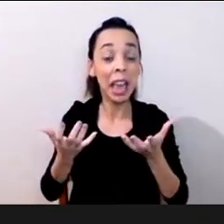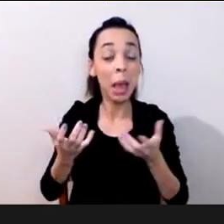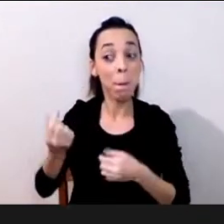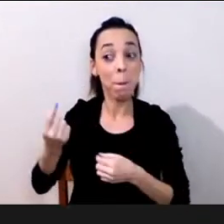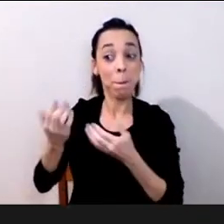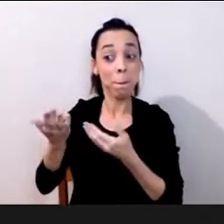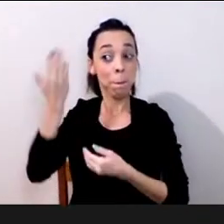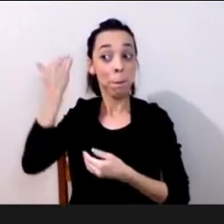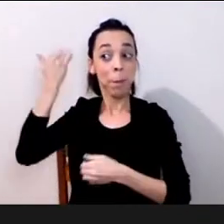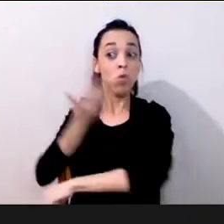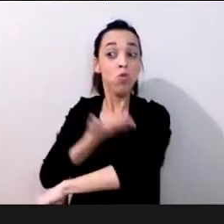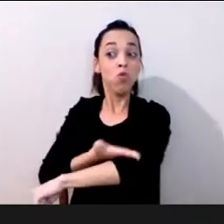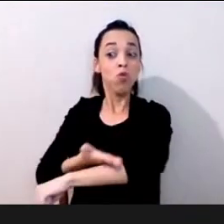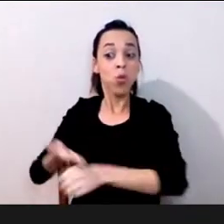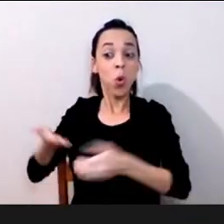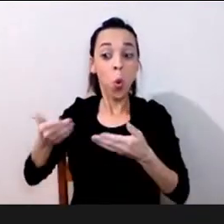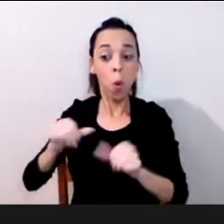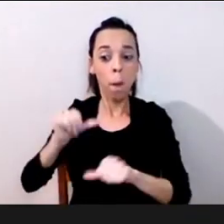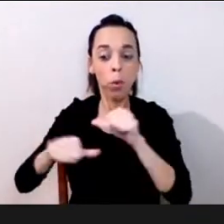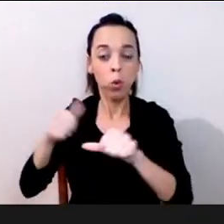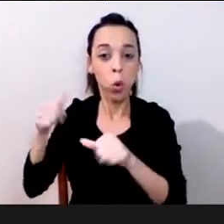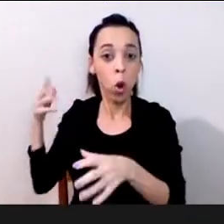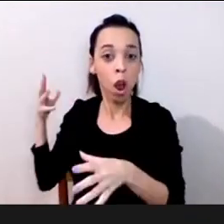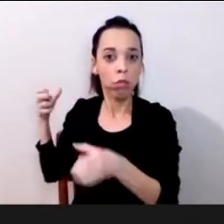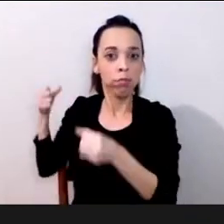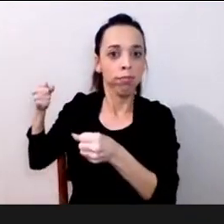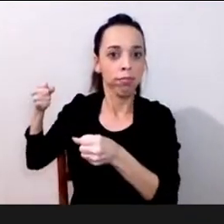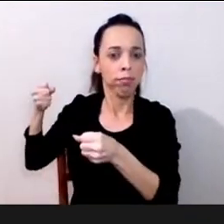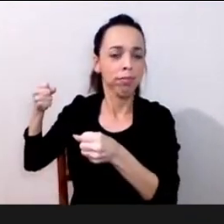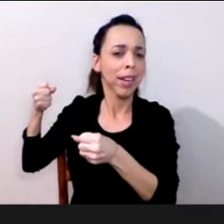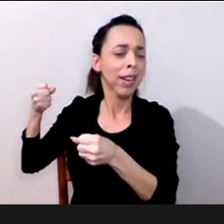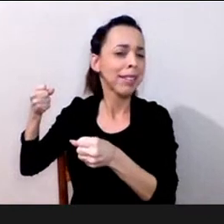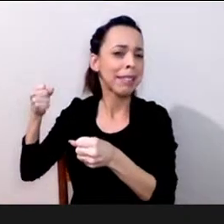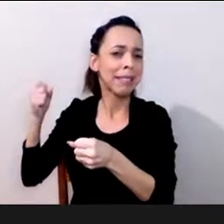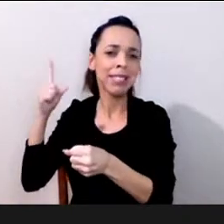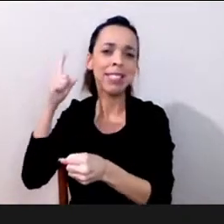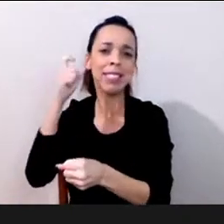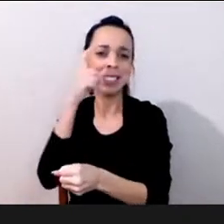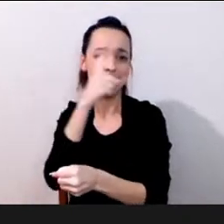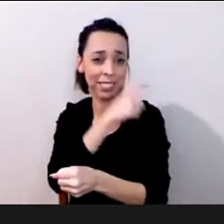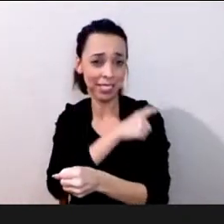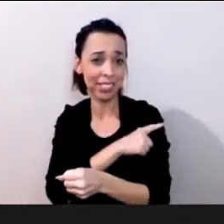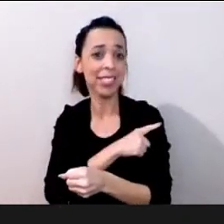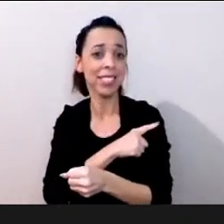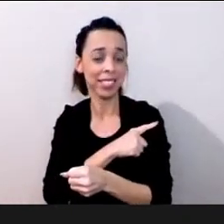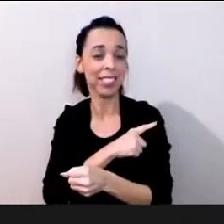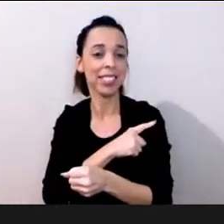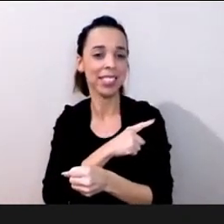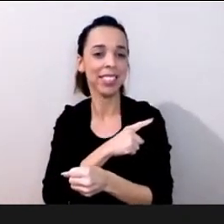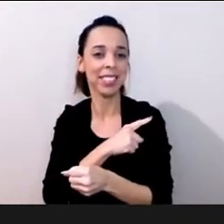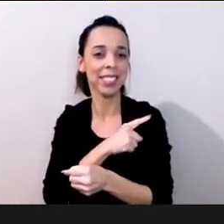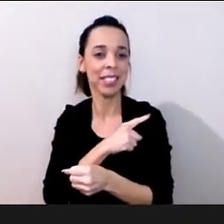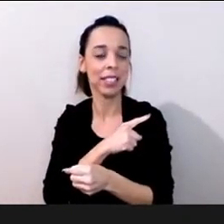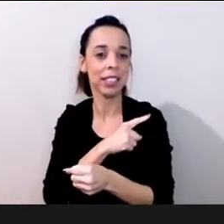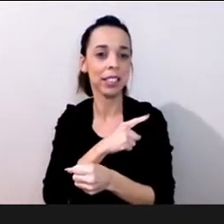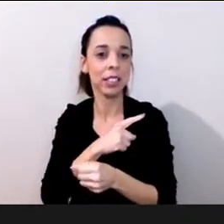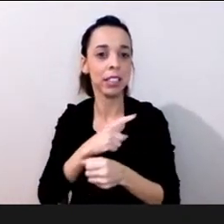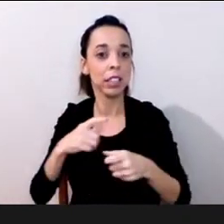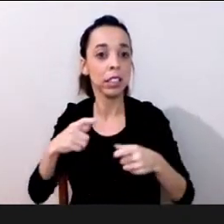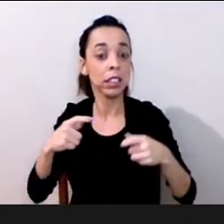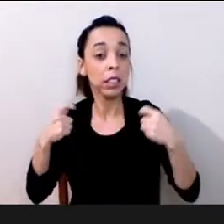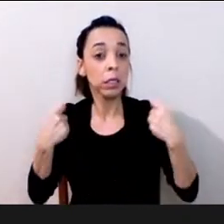porque a gente não chega em lugar nenhum né ora para um lado ora para o outro né a gente tem que ter essa